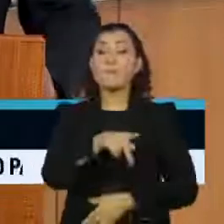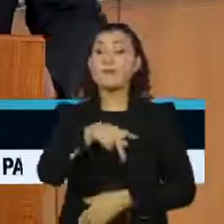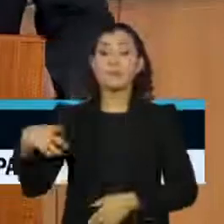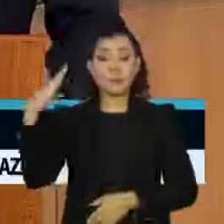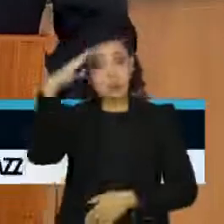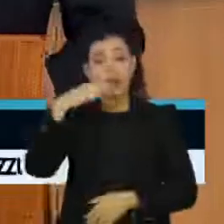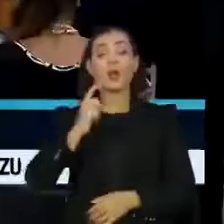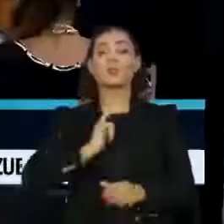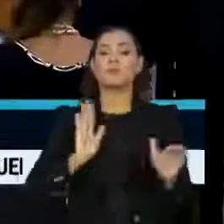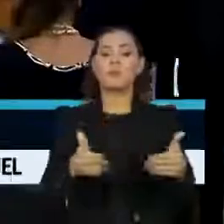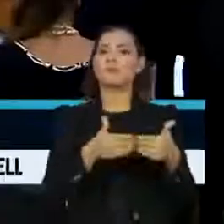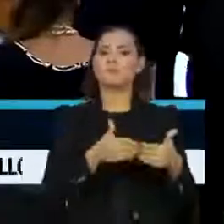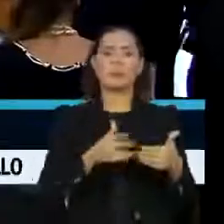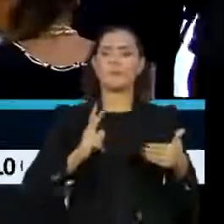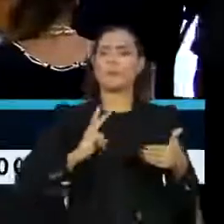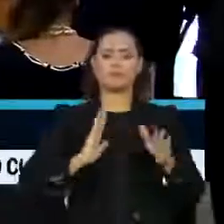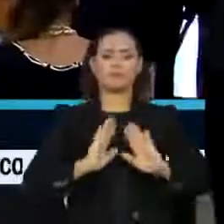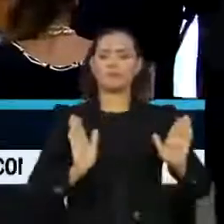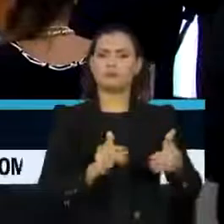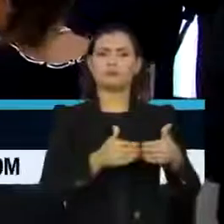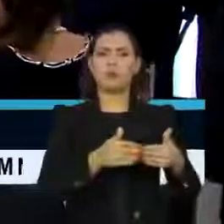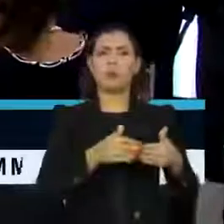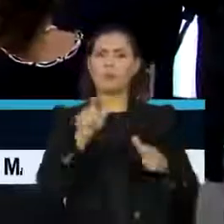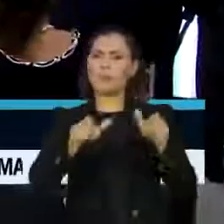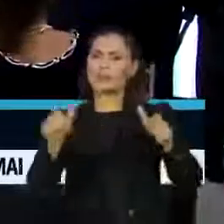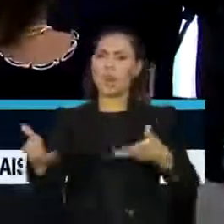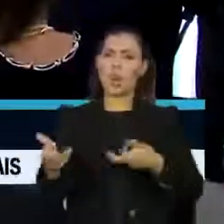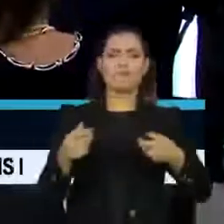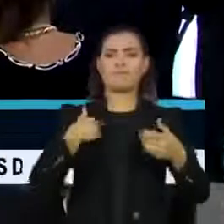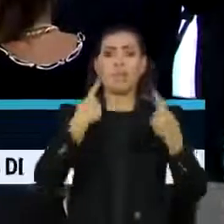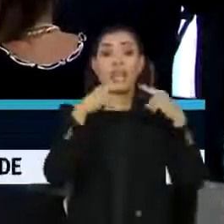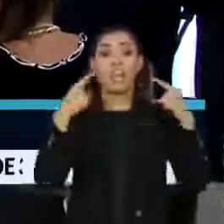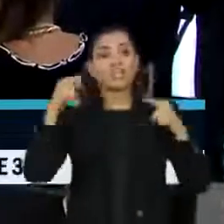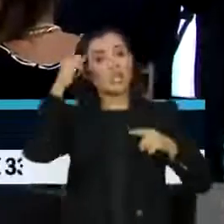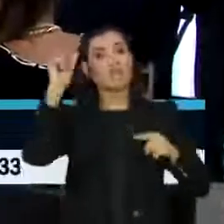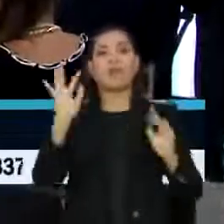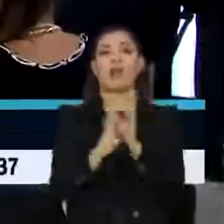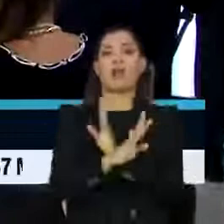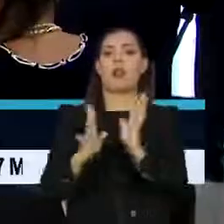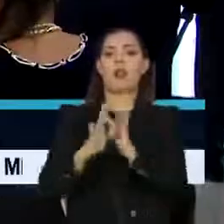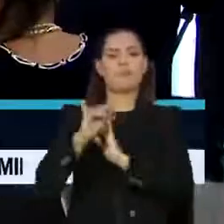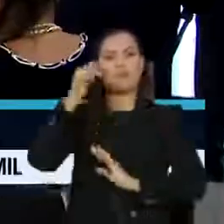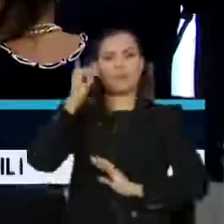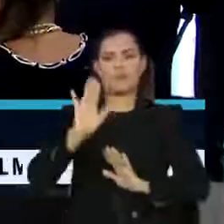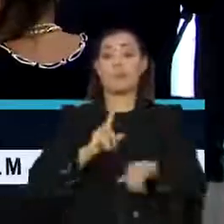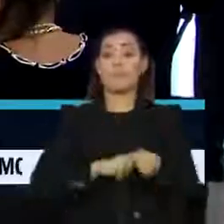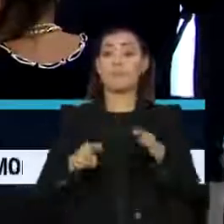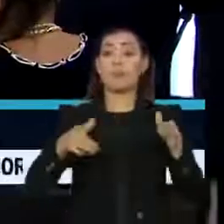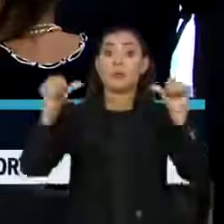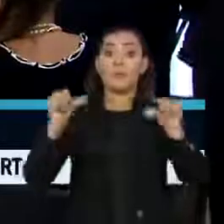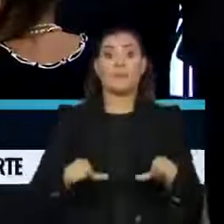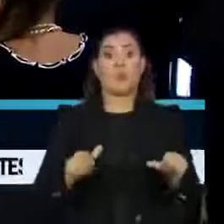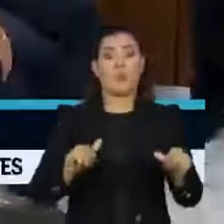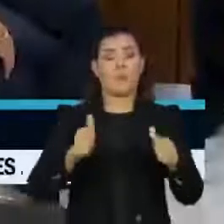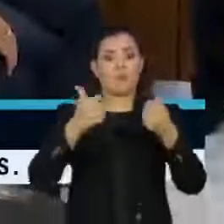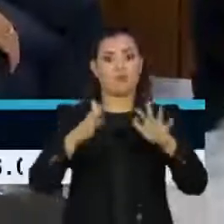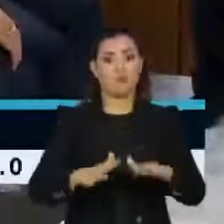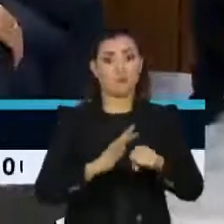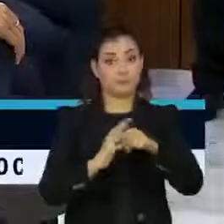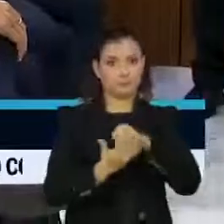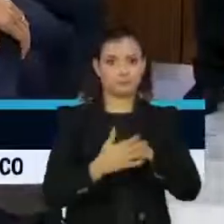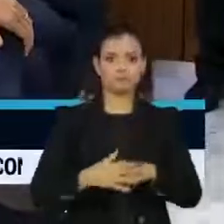realizar cerimônia fechada, com poucos convidados, para evitar críticas por promover aglomeração em meio ao pior momento da pandemia no Brasil.